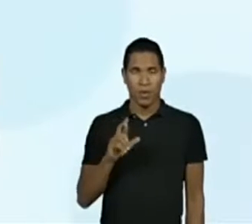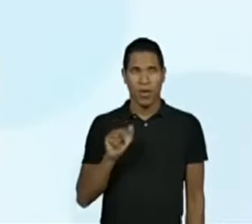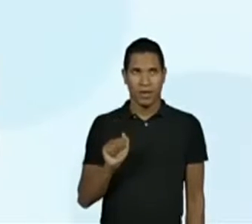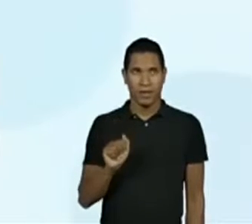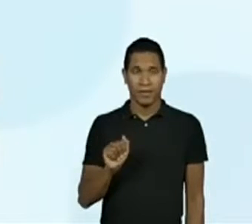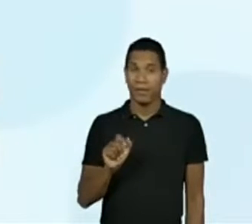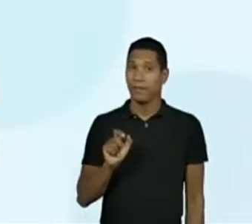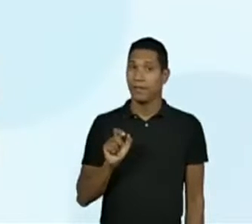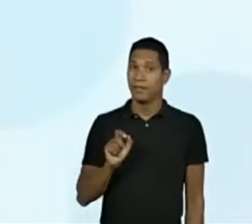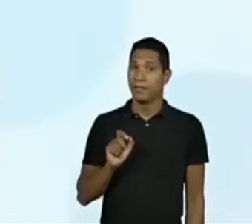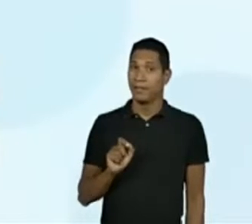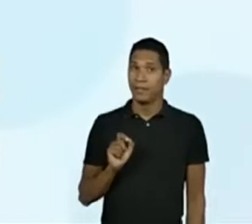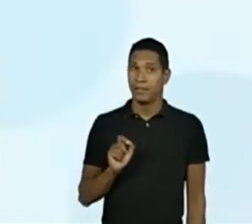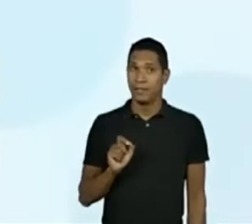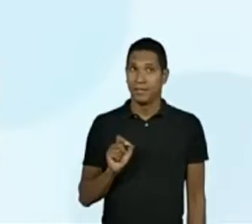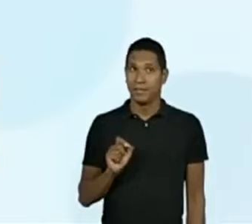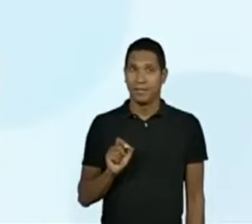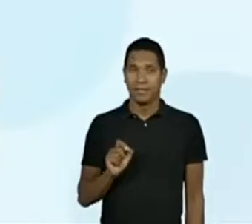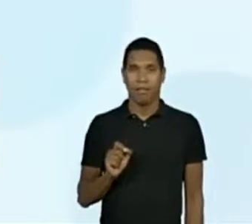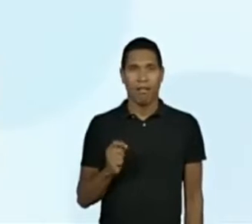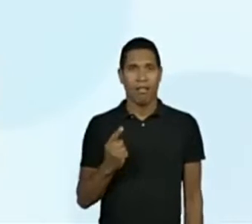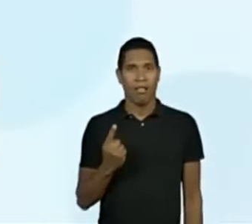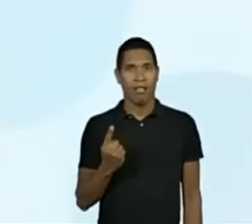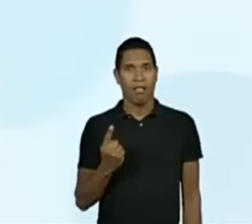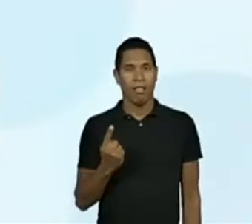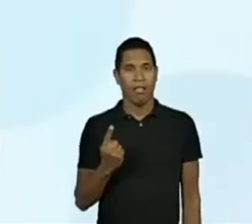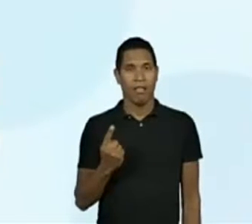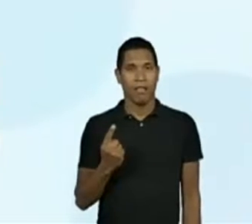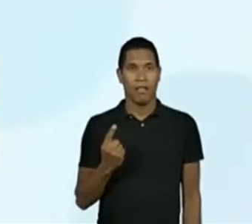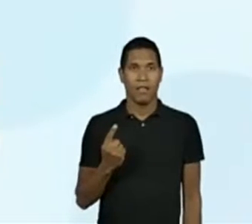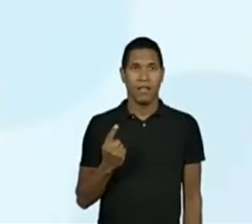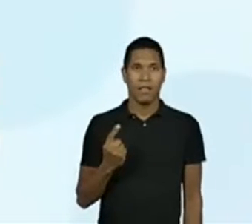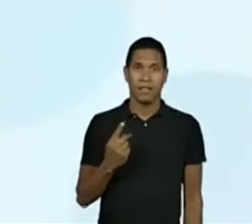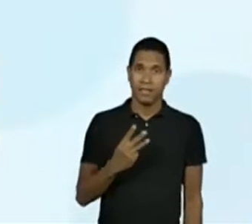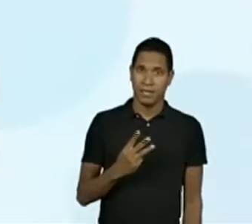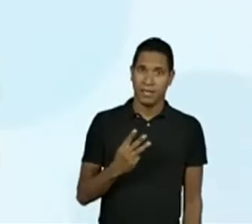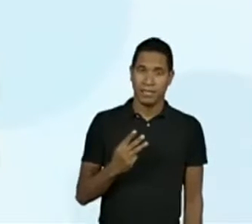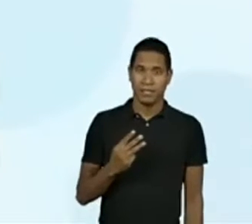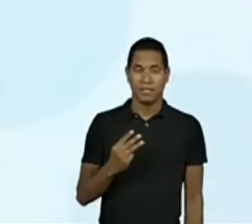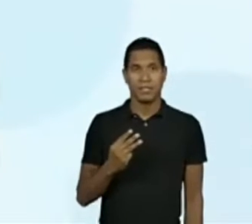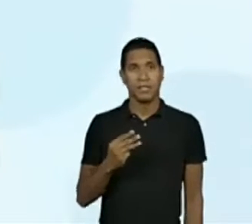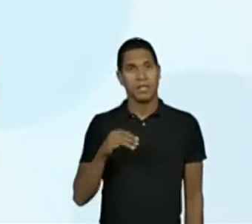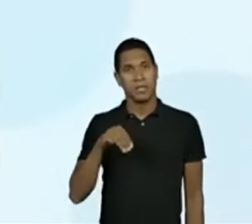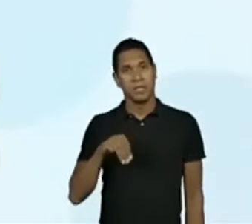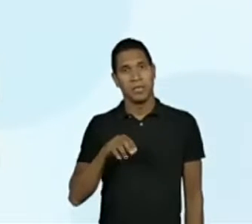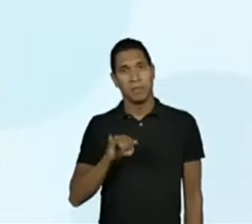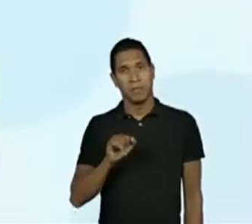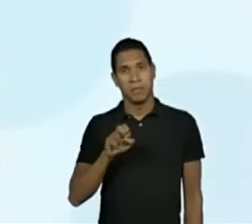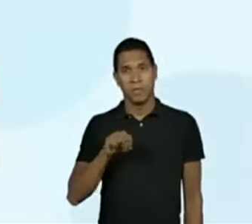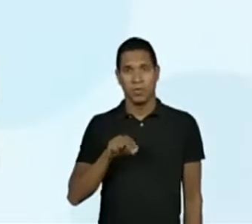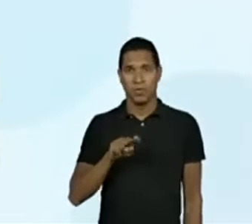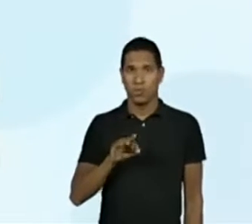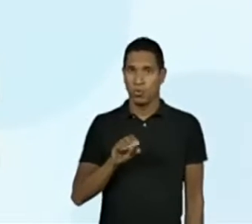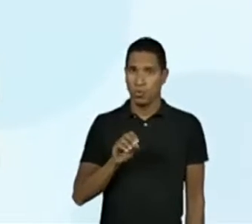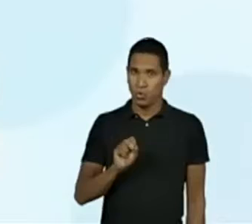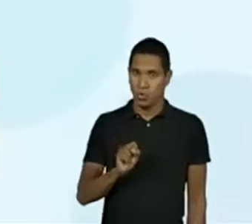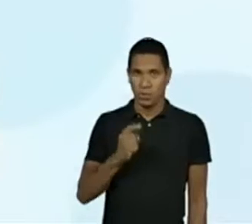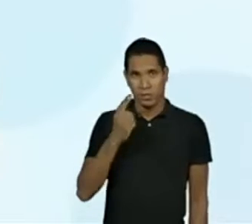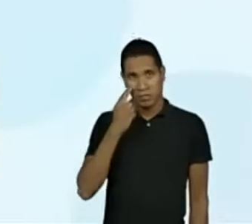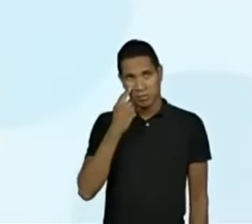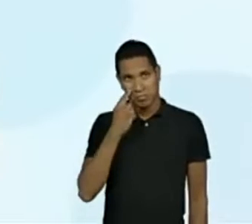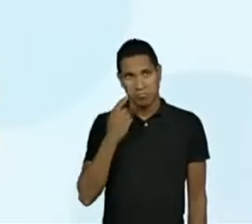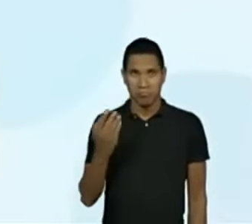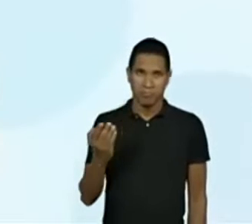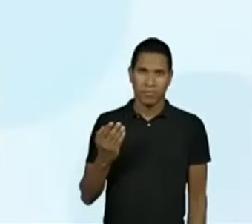1 14 minutos, não é? Estão apontando